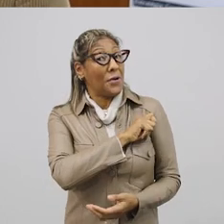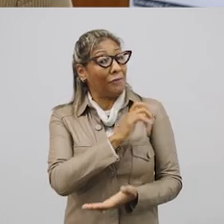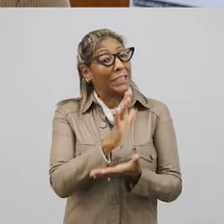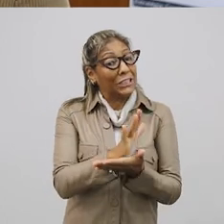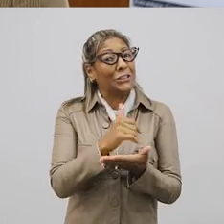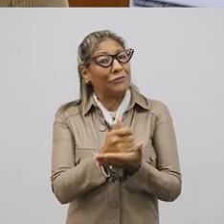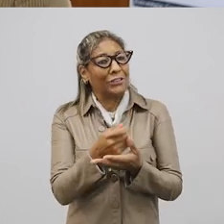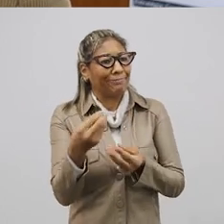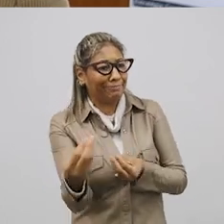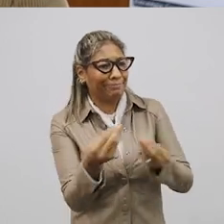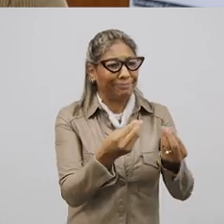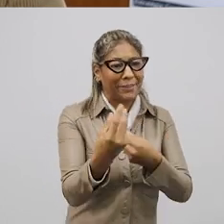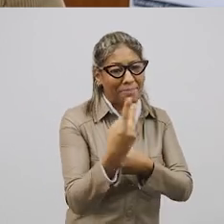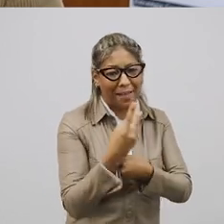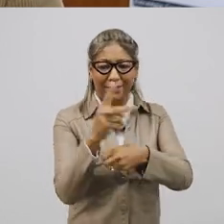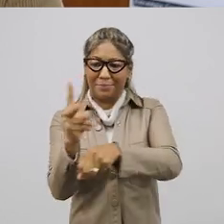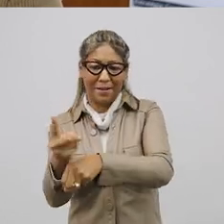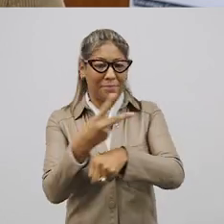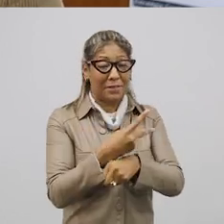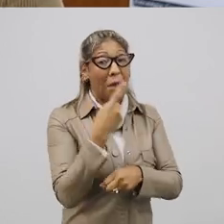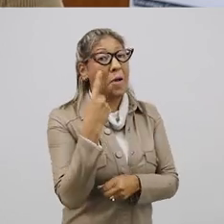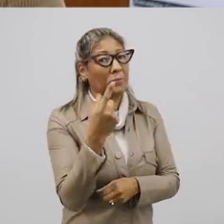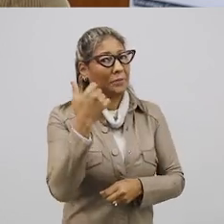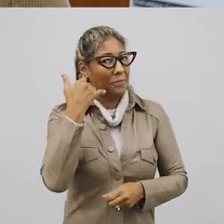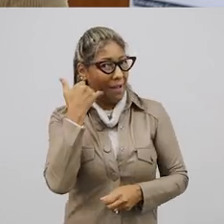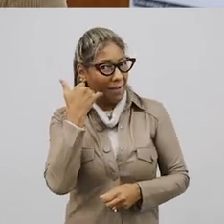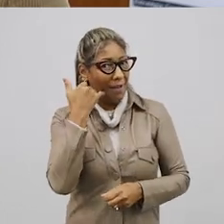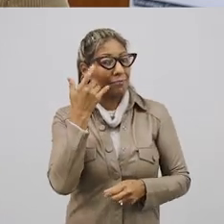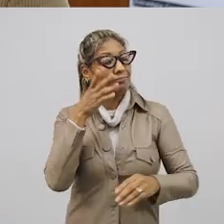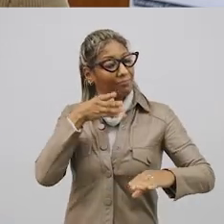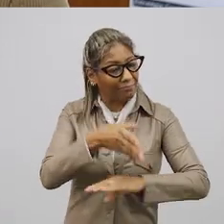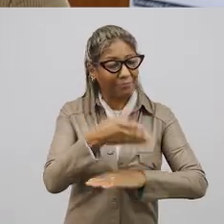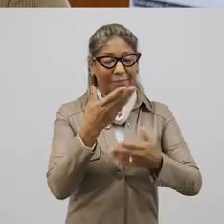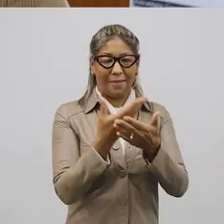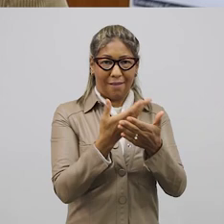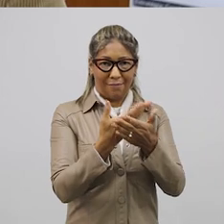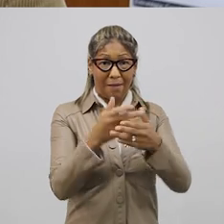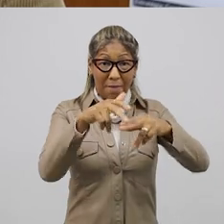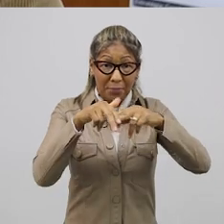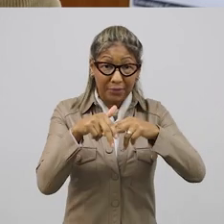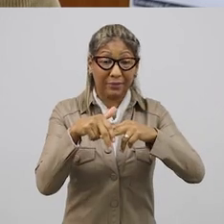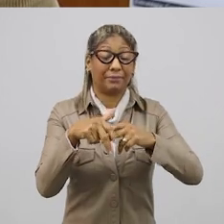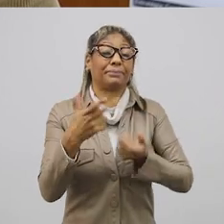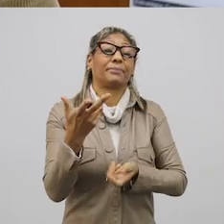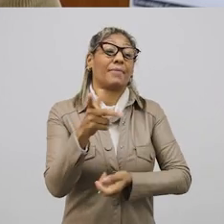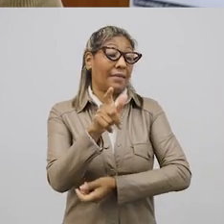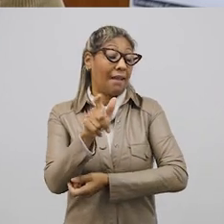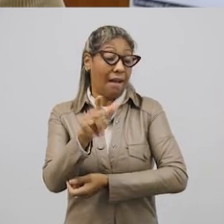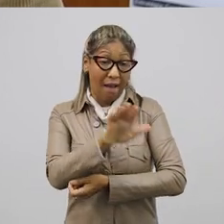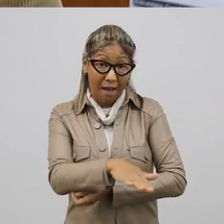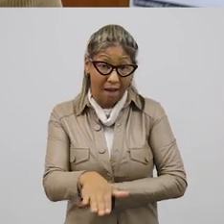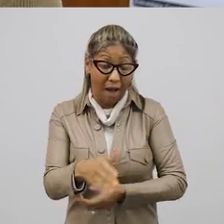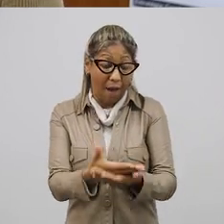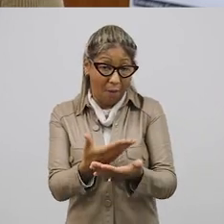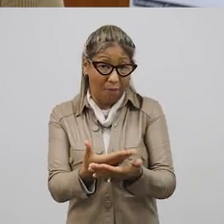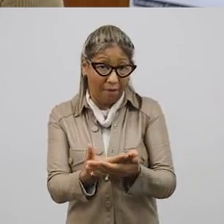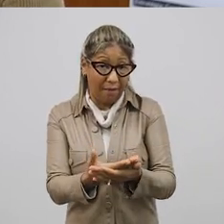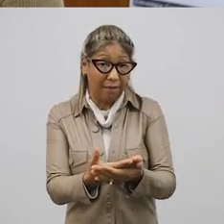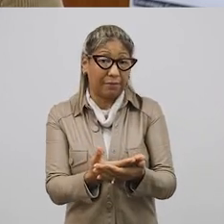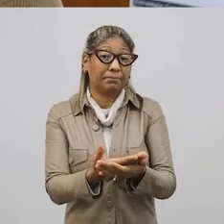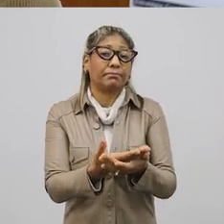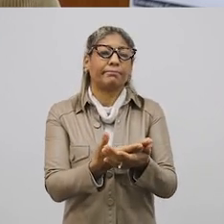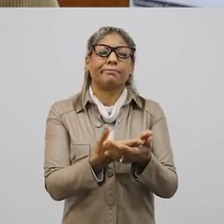vai dividir com um ou até dois irmãos aquele telefone celular para ter acesso às aulas. Por isso, as aulas, mesmo que